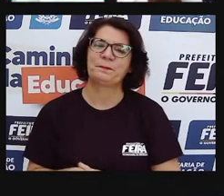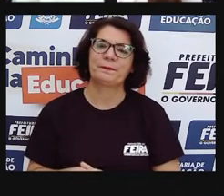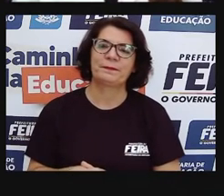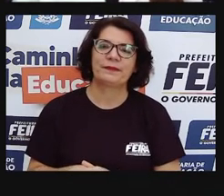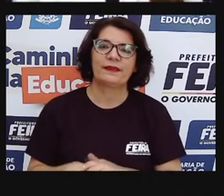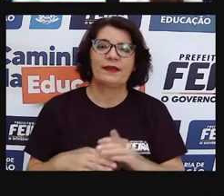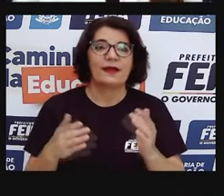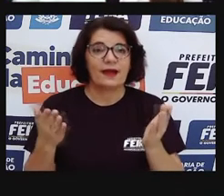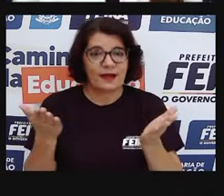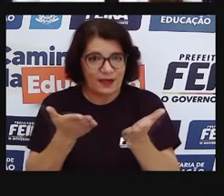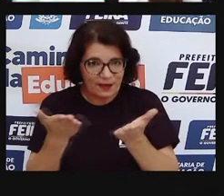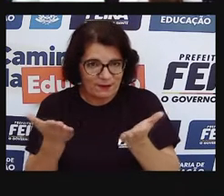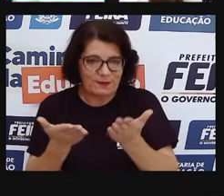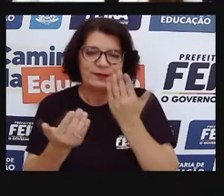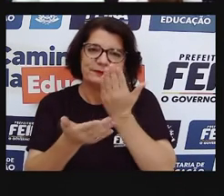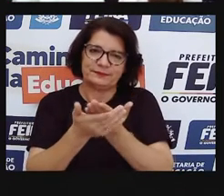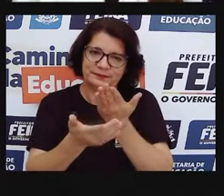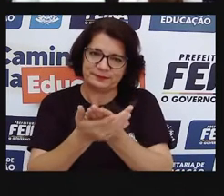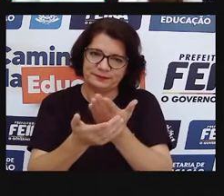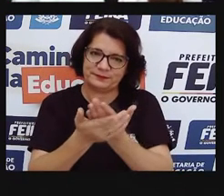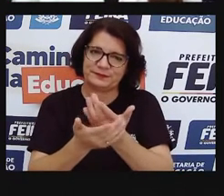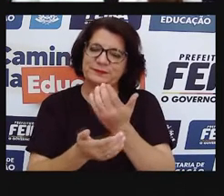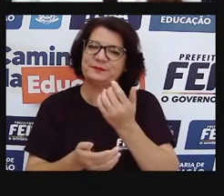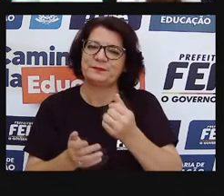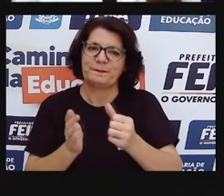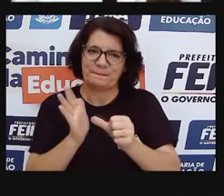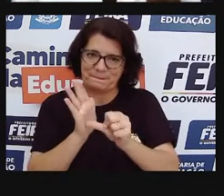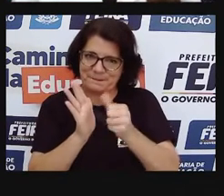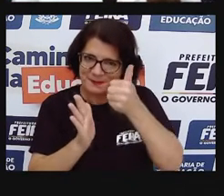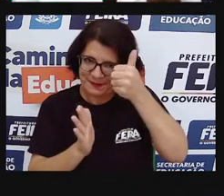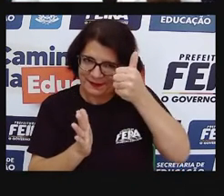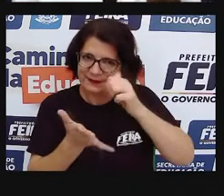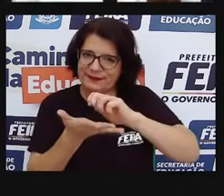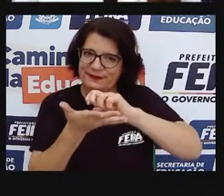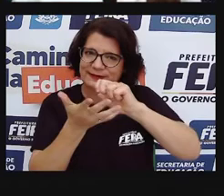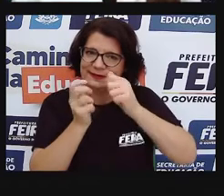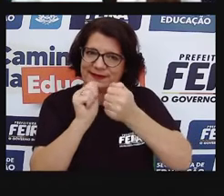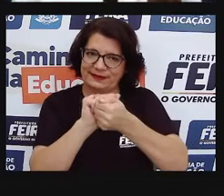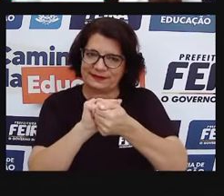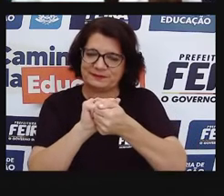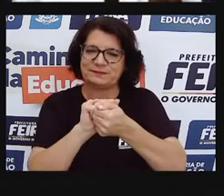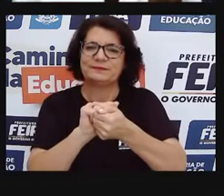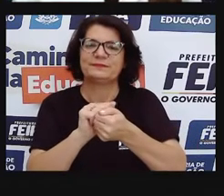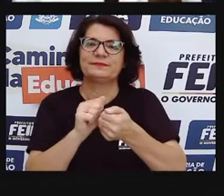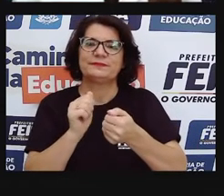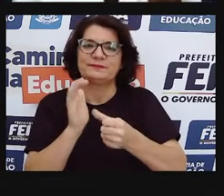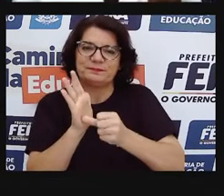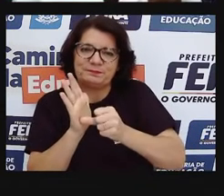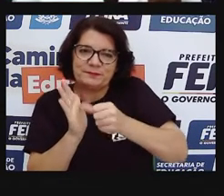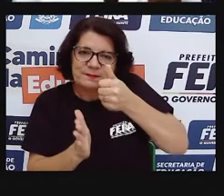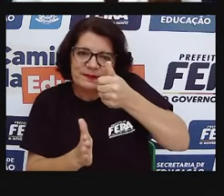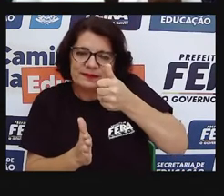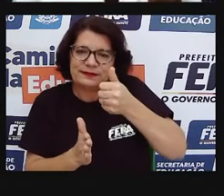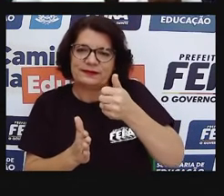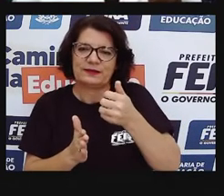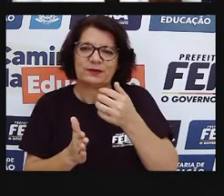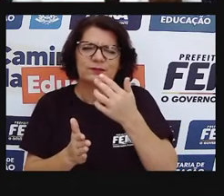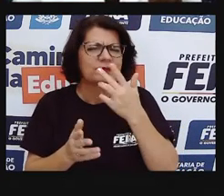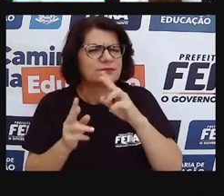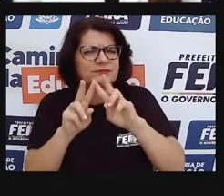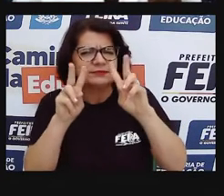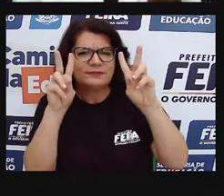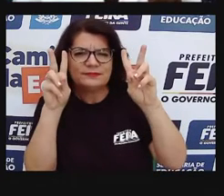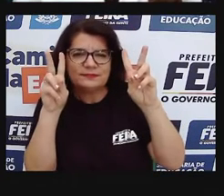Vamos para mais uma aula? Nossa aula hoje vai levar